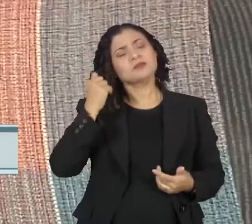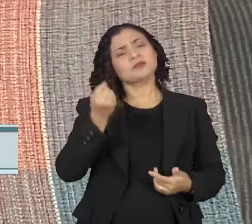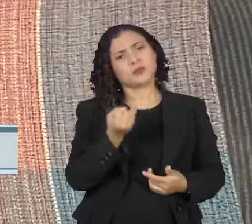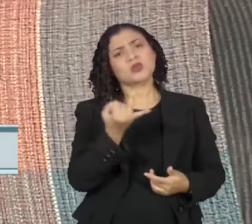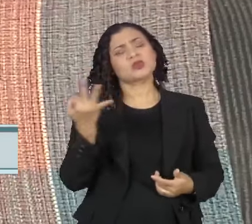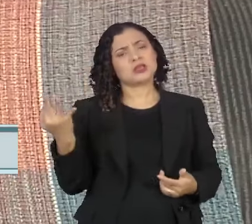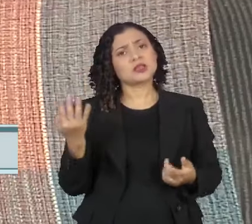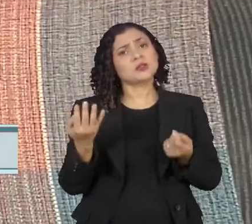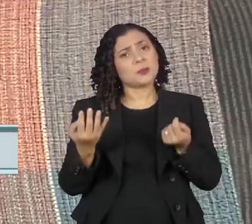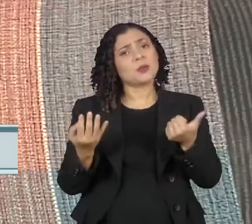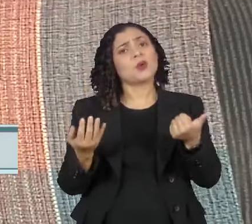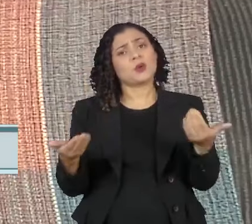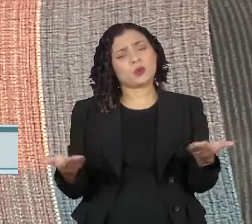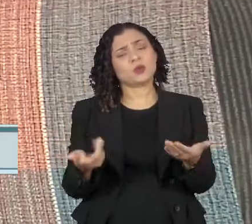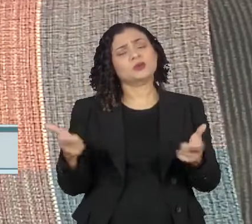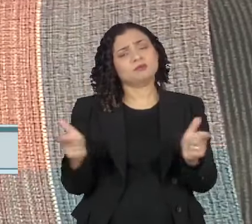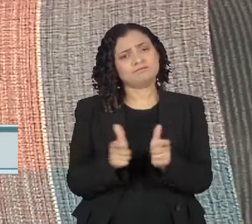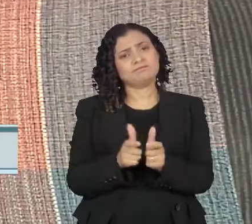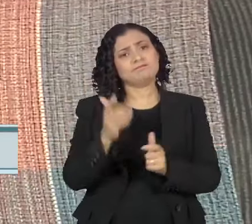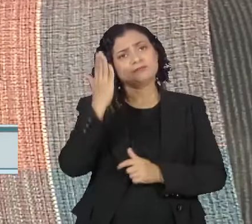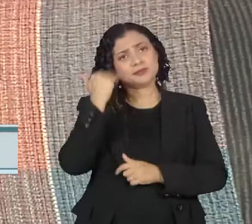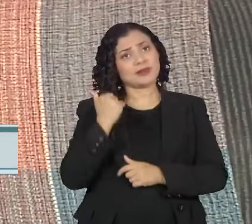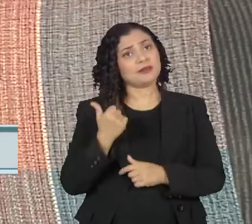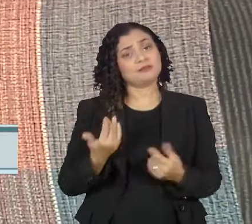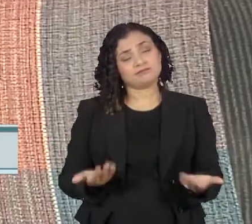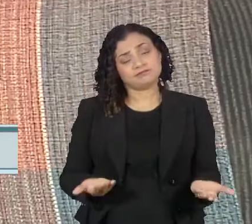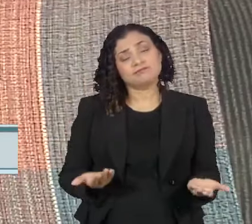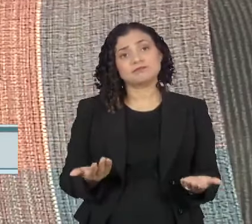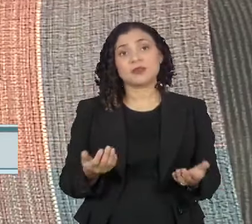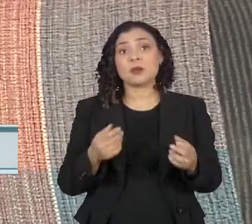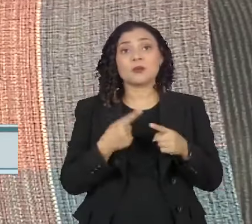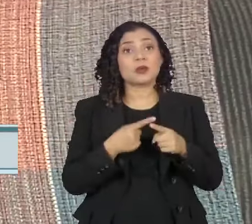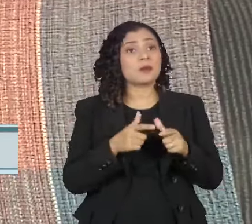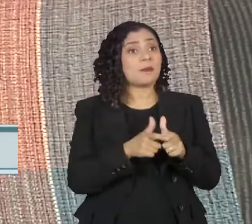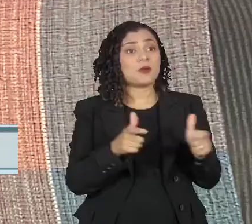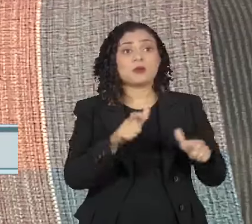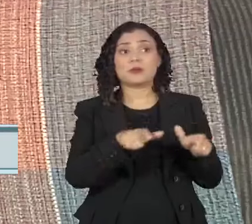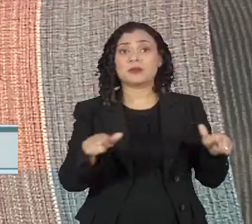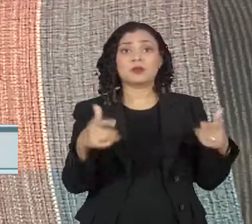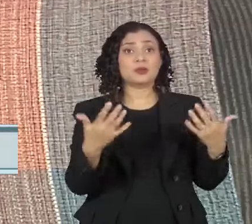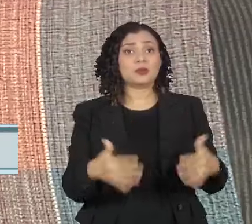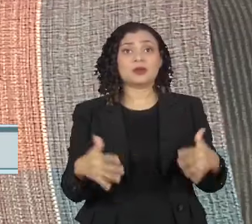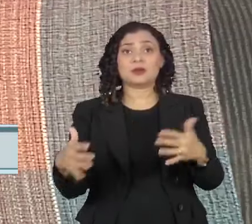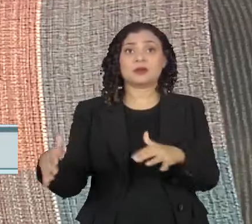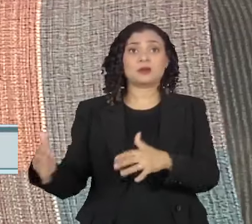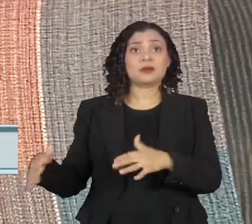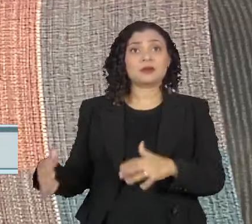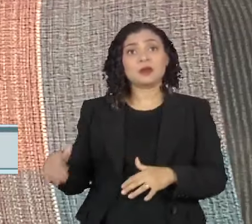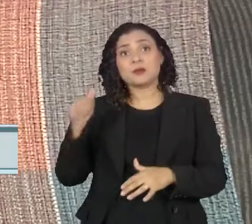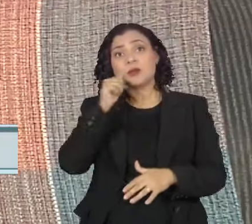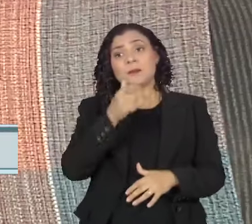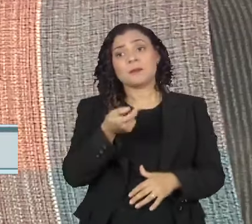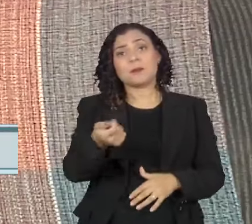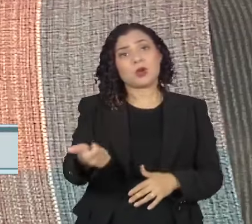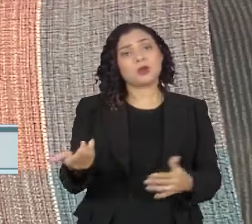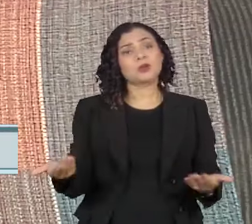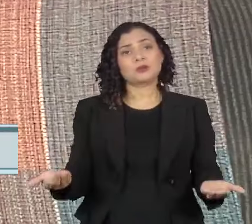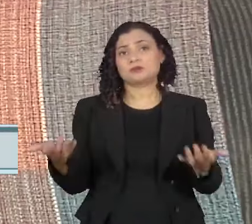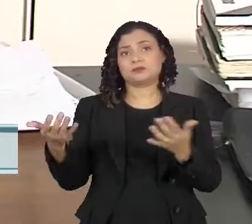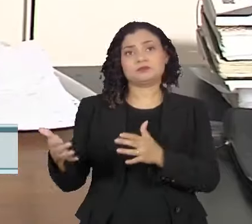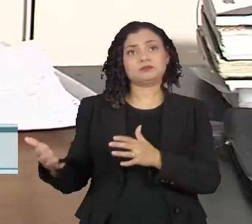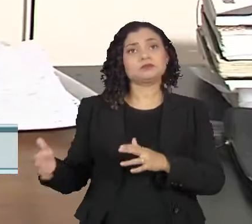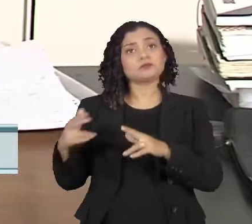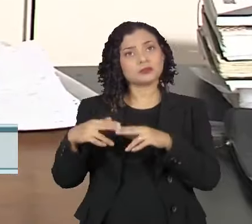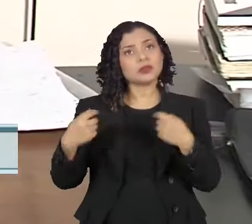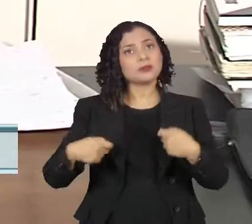militares hoje ainda é baixo. Não é muita gente que quer ser policial militar e mulheres também é pouquíssima. Você tem que ter uma